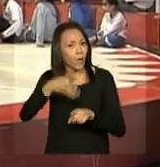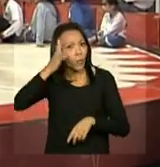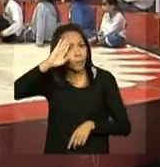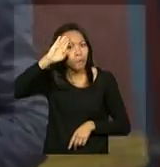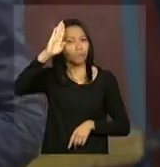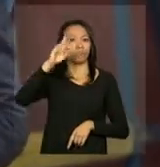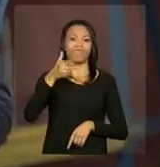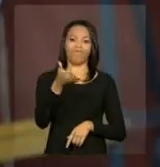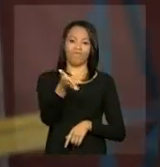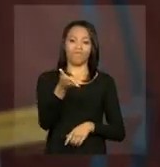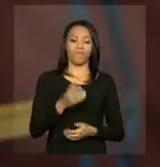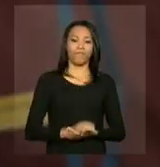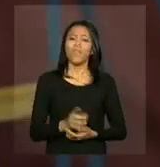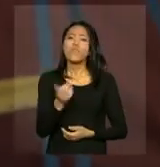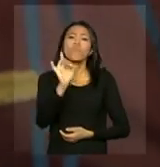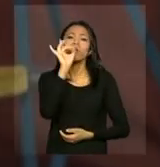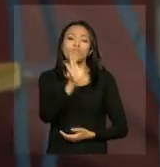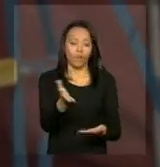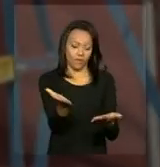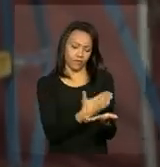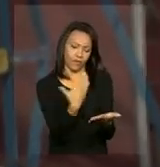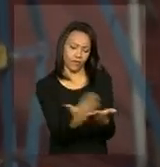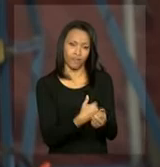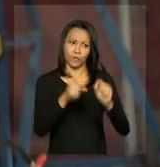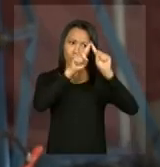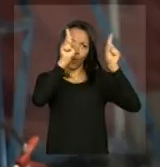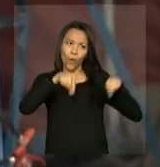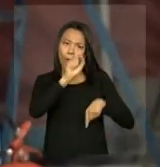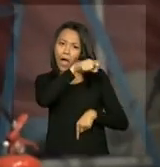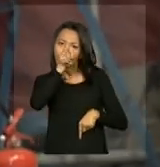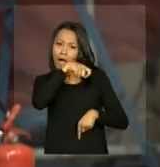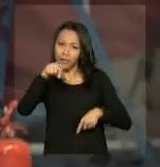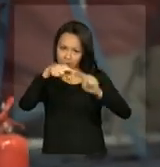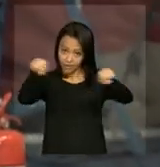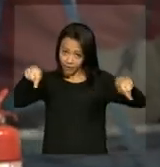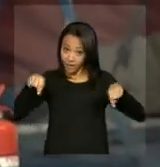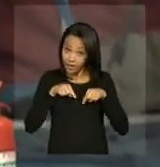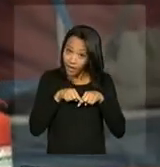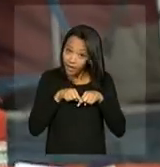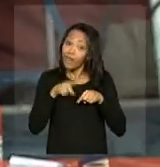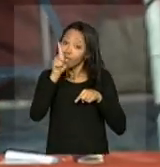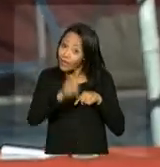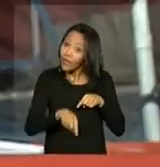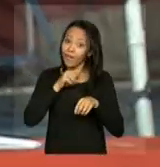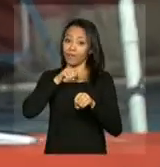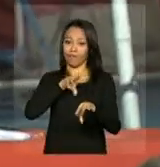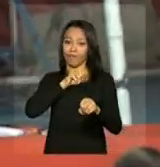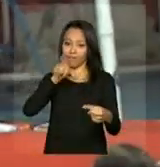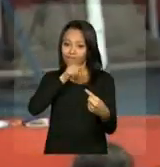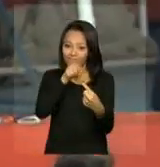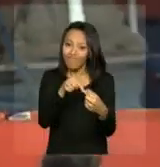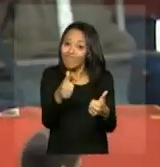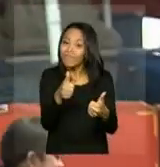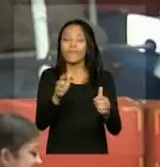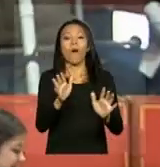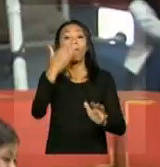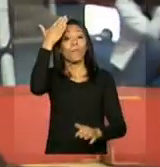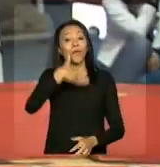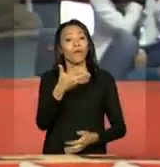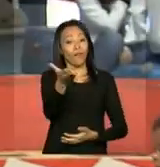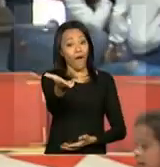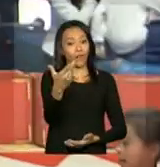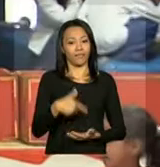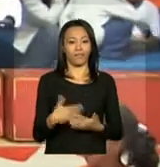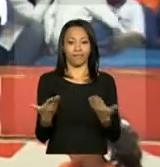por aqui. Não é só de livros, quadro negro e sala de aula que é feita educação. Prova disso é esse